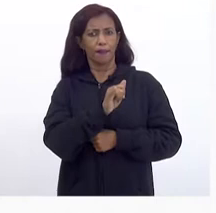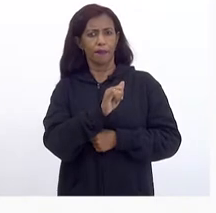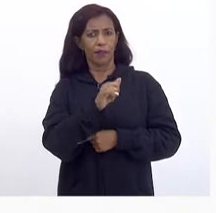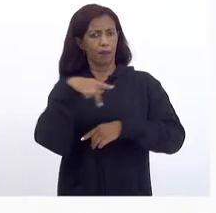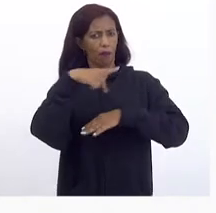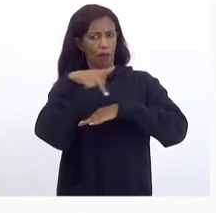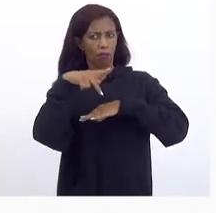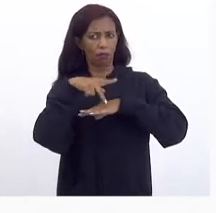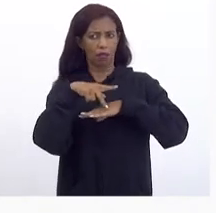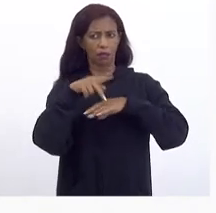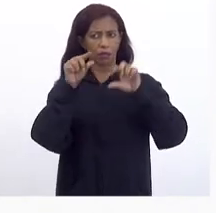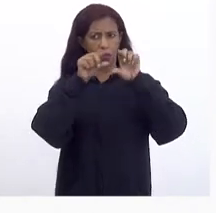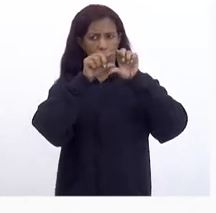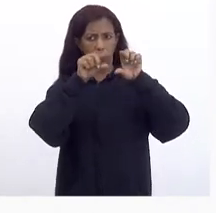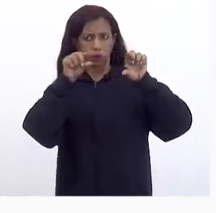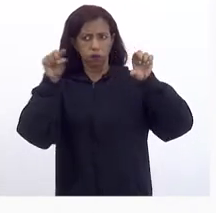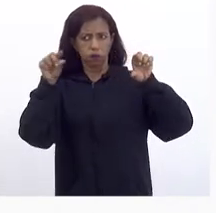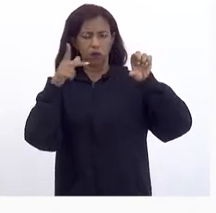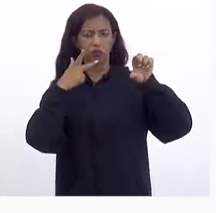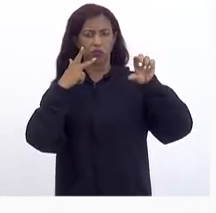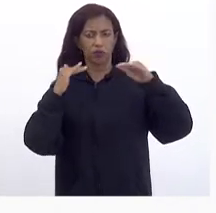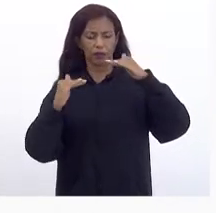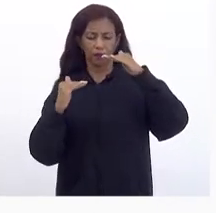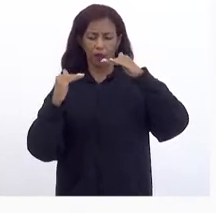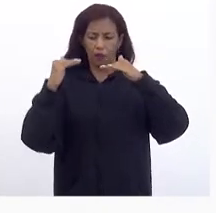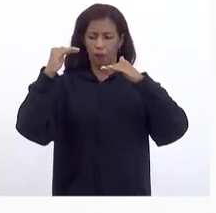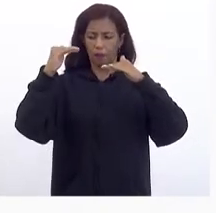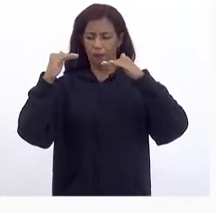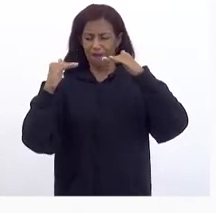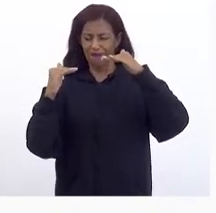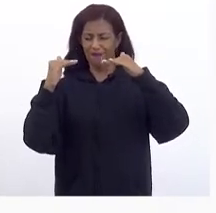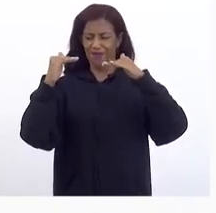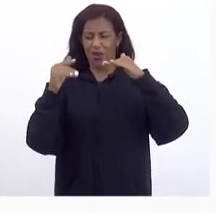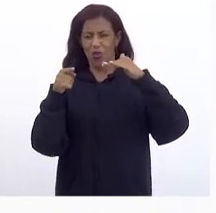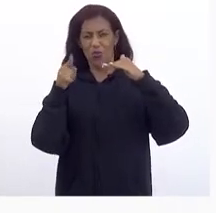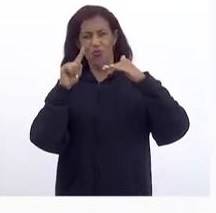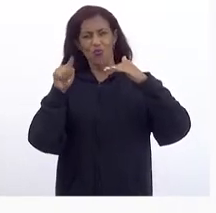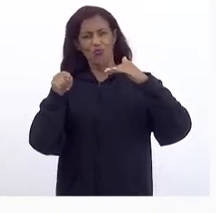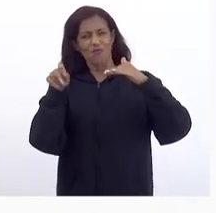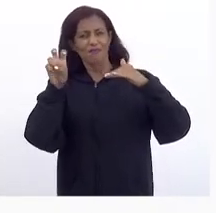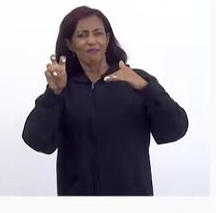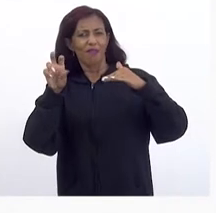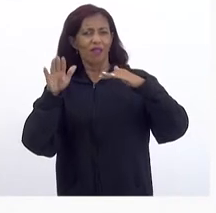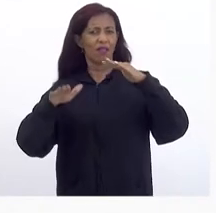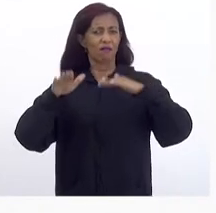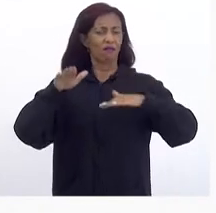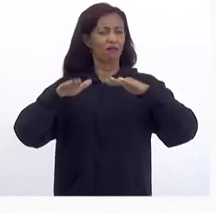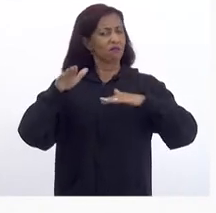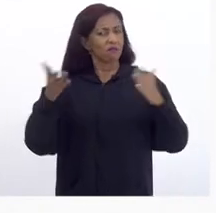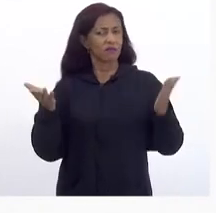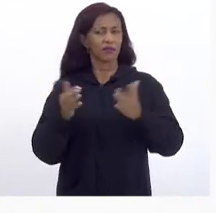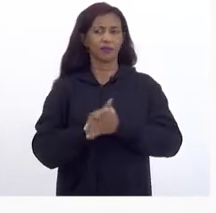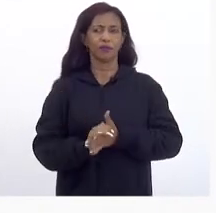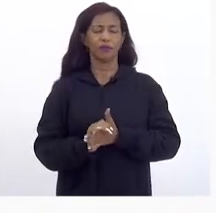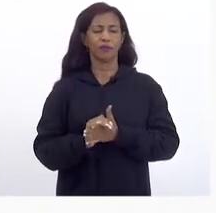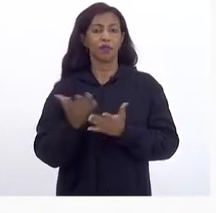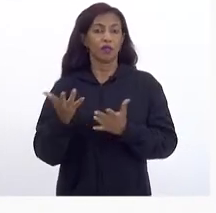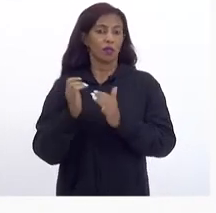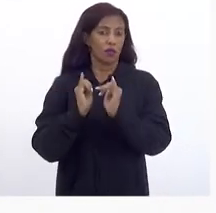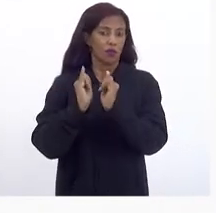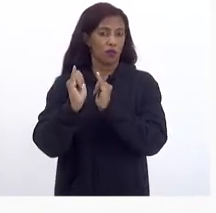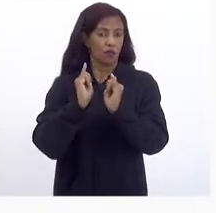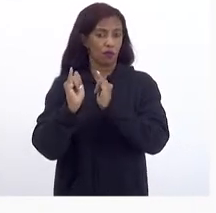Já se fala De um crescimento Menor Na faixa de 1,5 Mas enfim Foram os dados Que nós